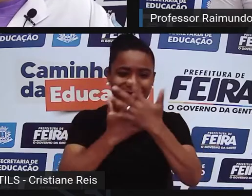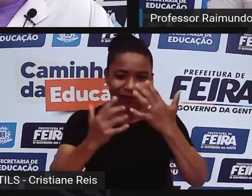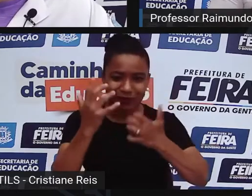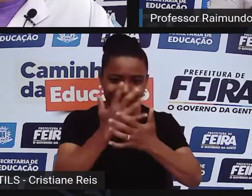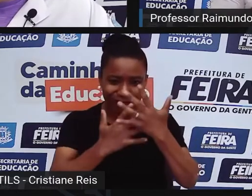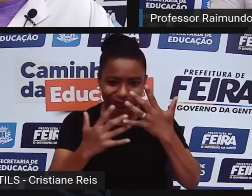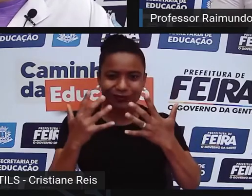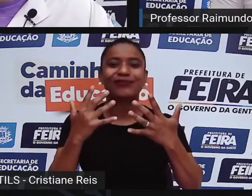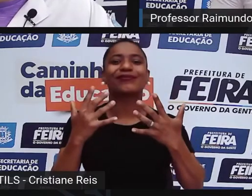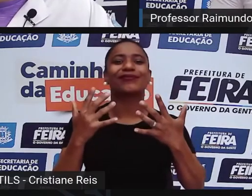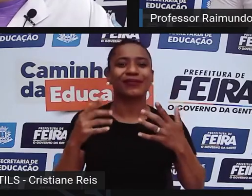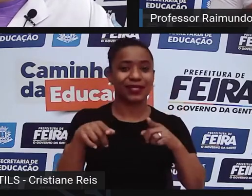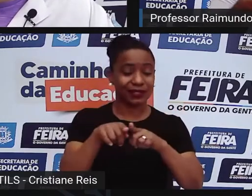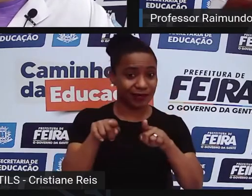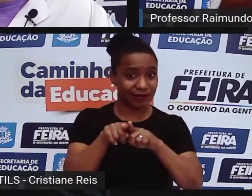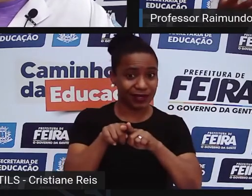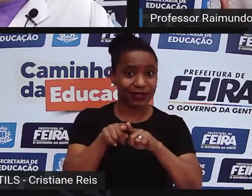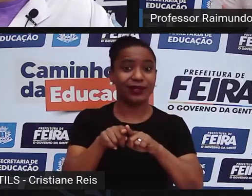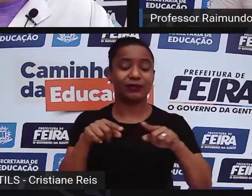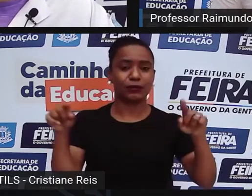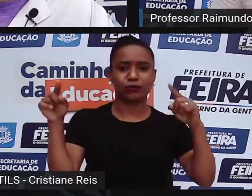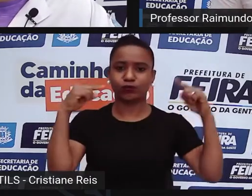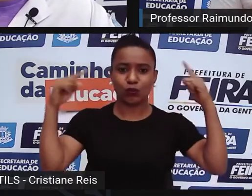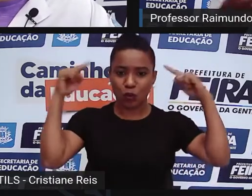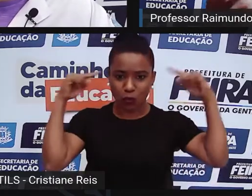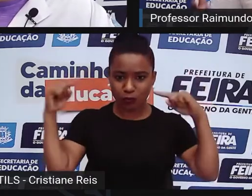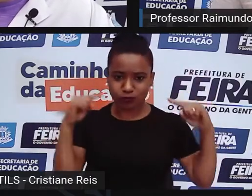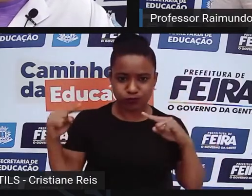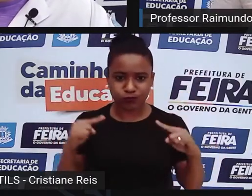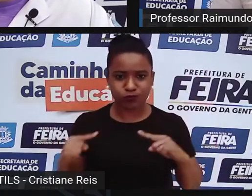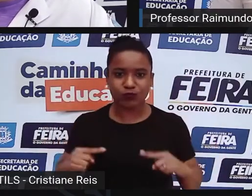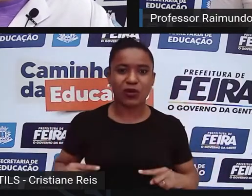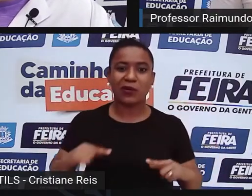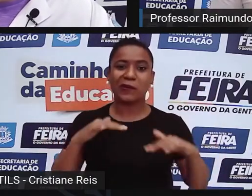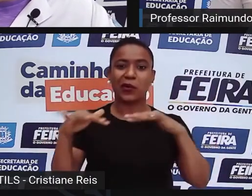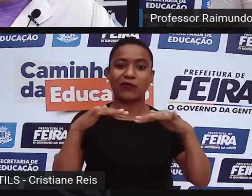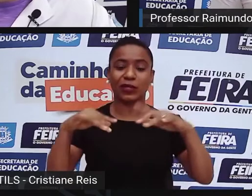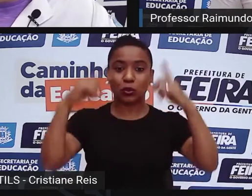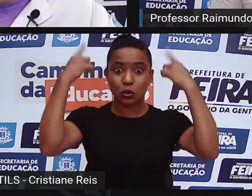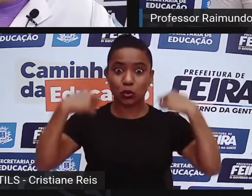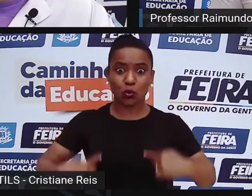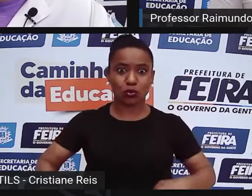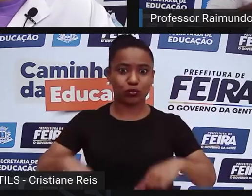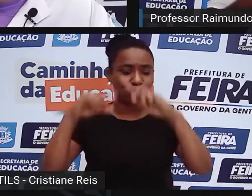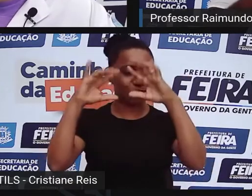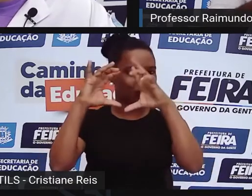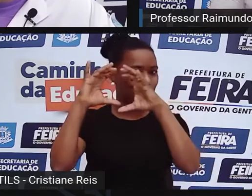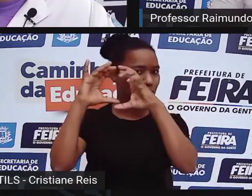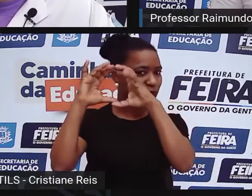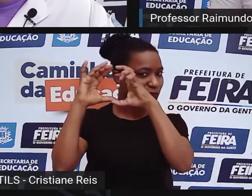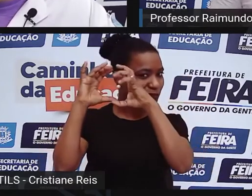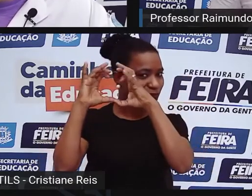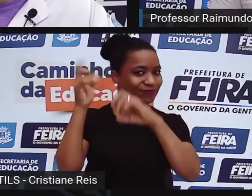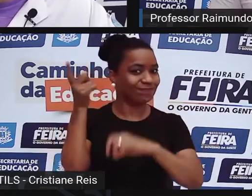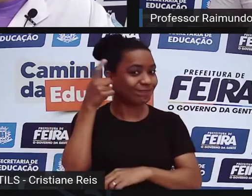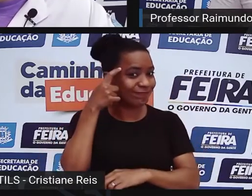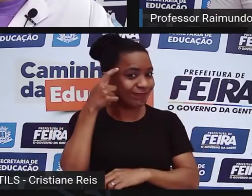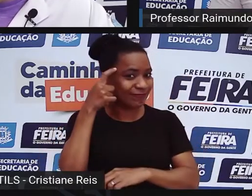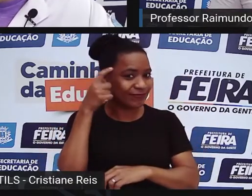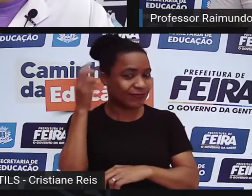uma forma rítmica de coordenação motora, ampla, trabalhamos também o cognitivo